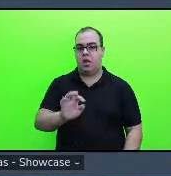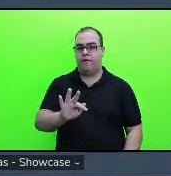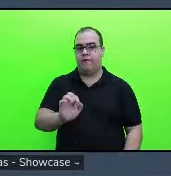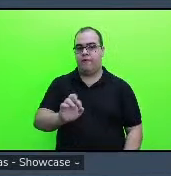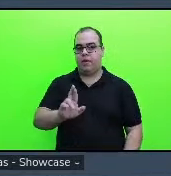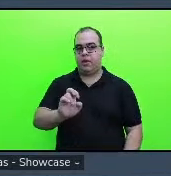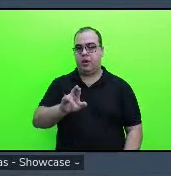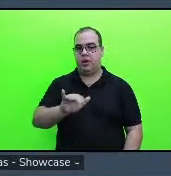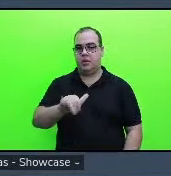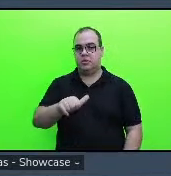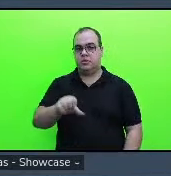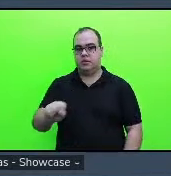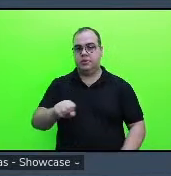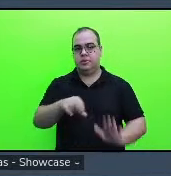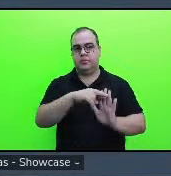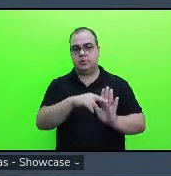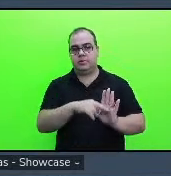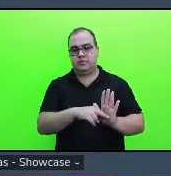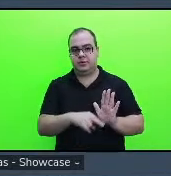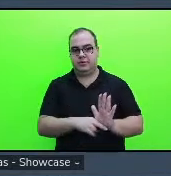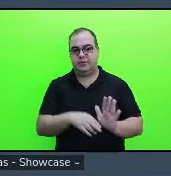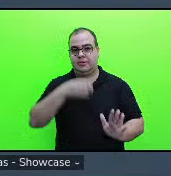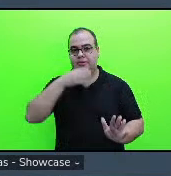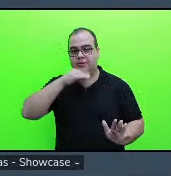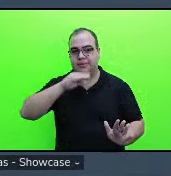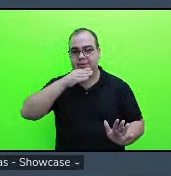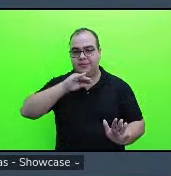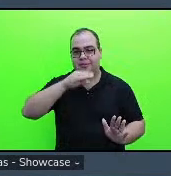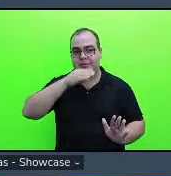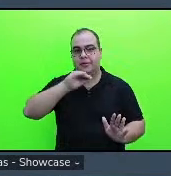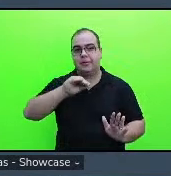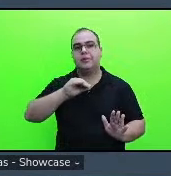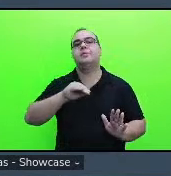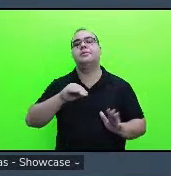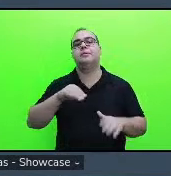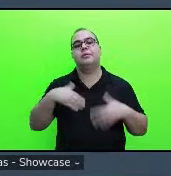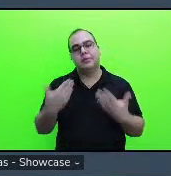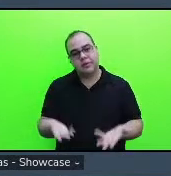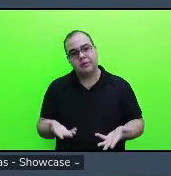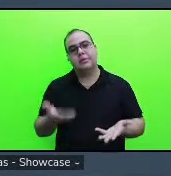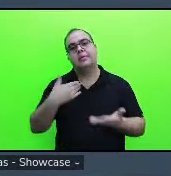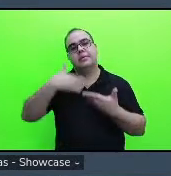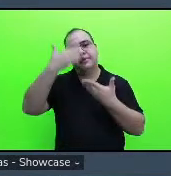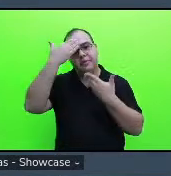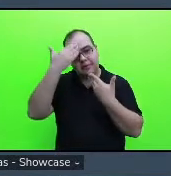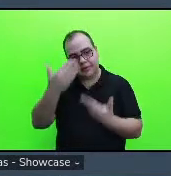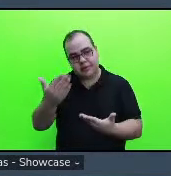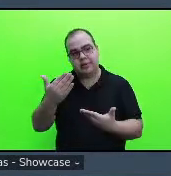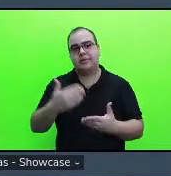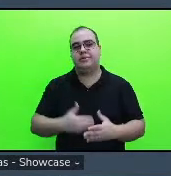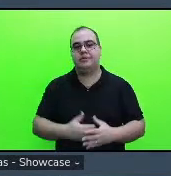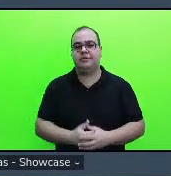Vigótix e era isso muito obrigada pela atenção de todos